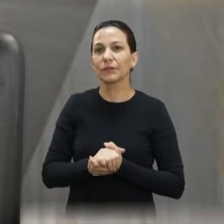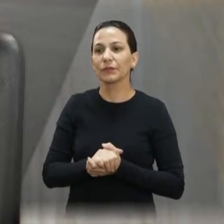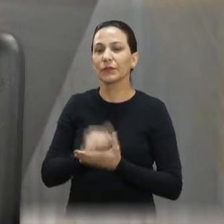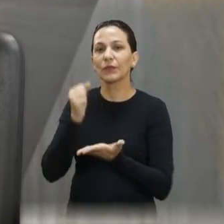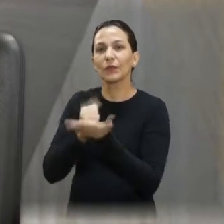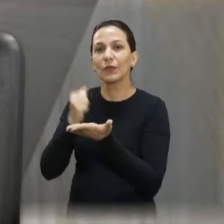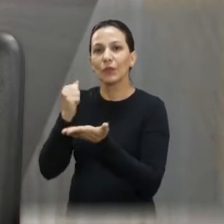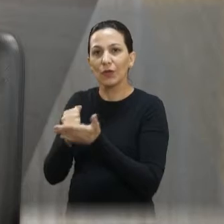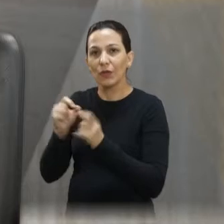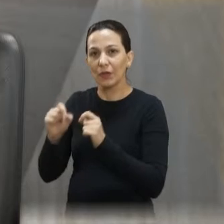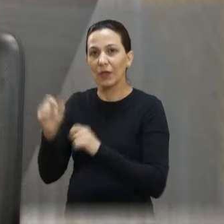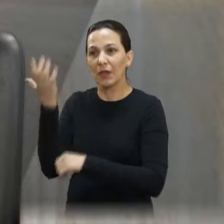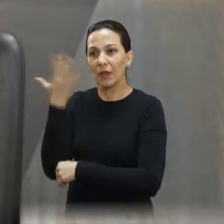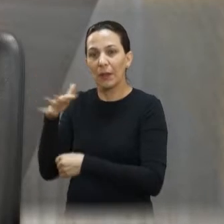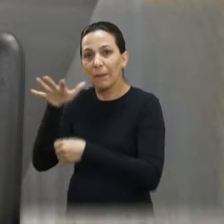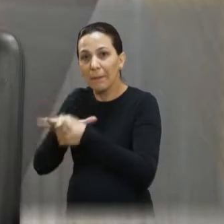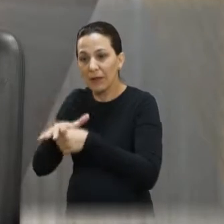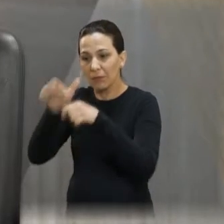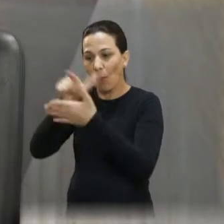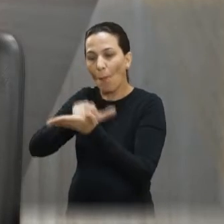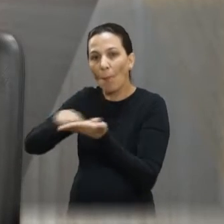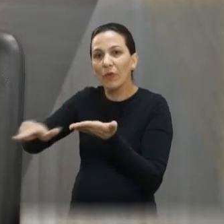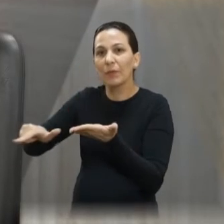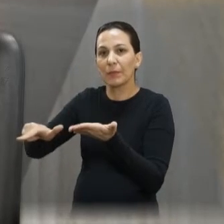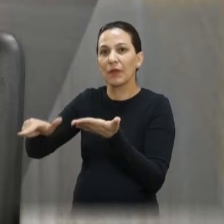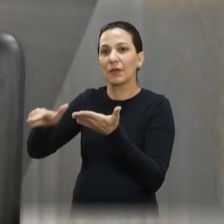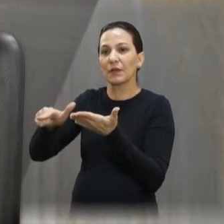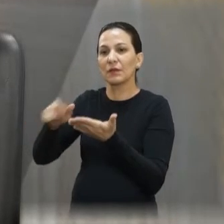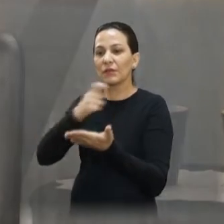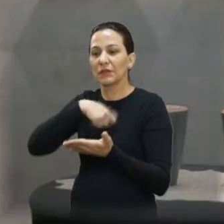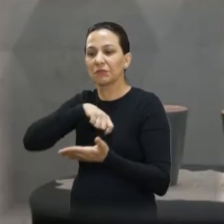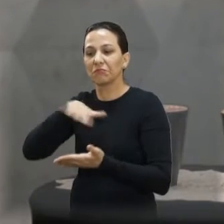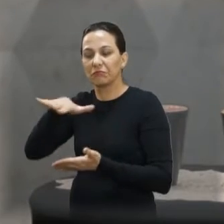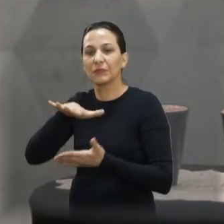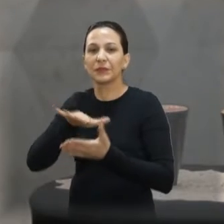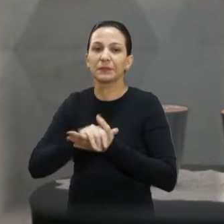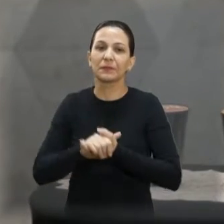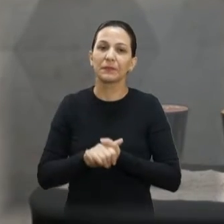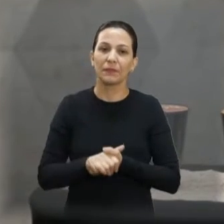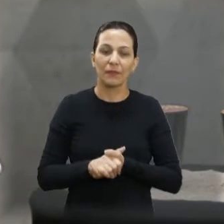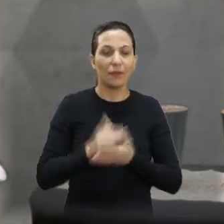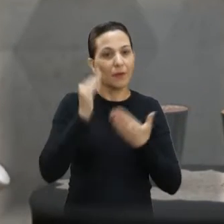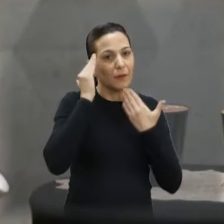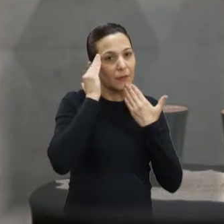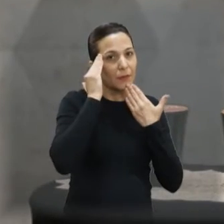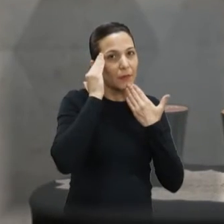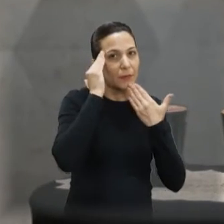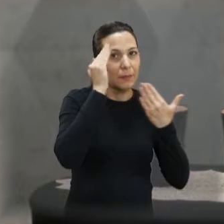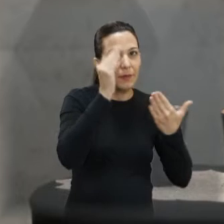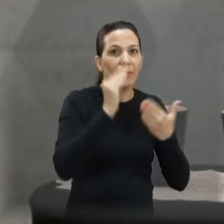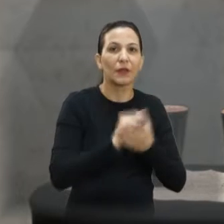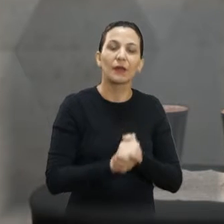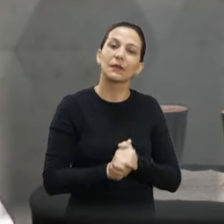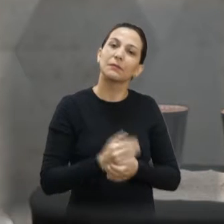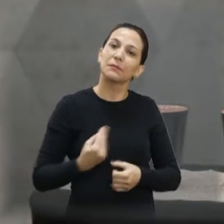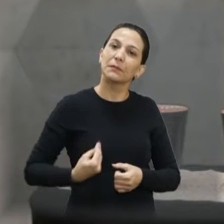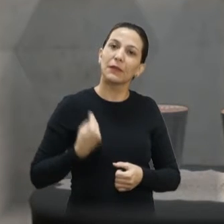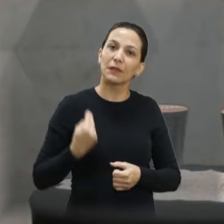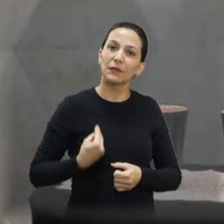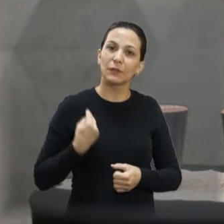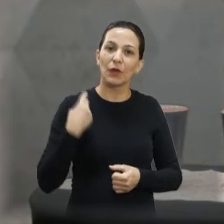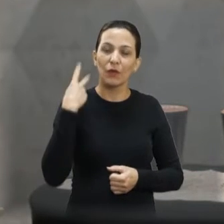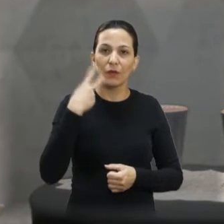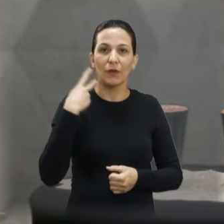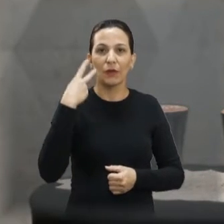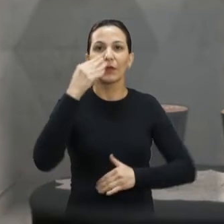pedi que realmente fosse feita a limpeza e zeladoria da praça. Obrigado, vereador Lucas Greco, por participar desta edição do